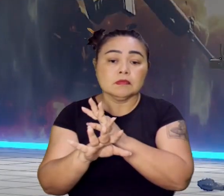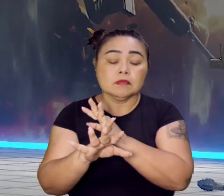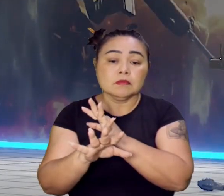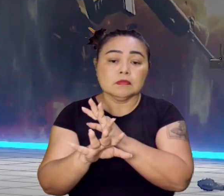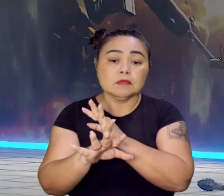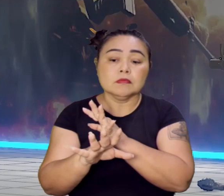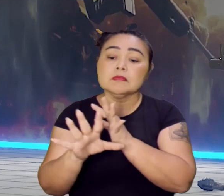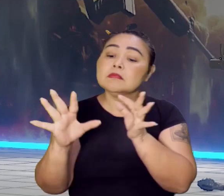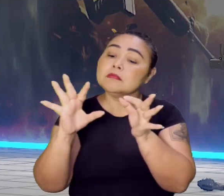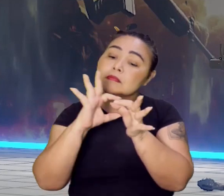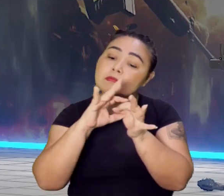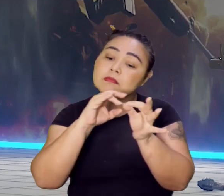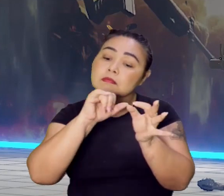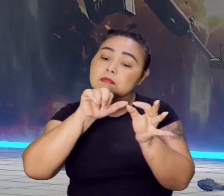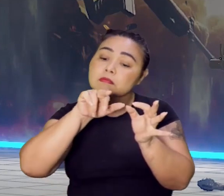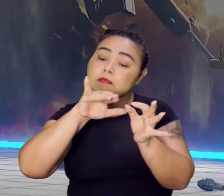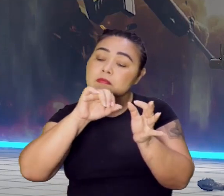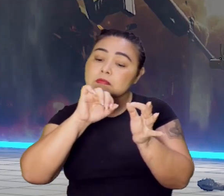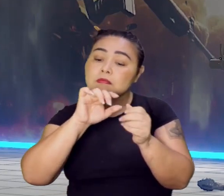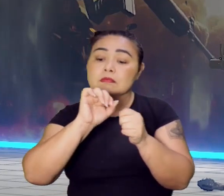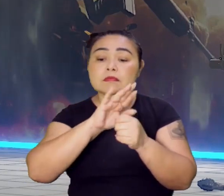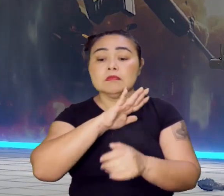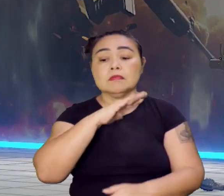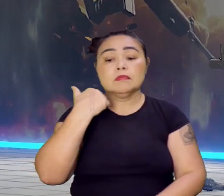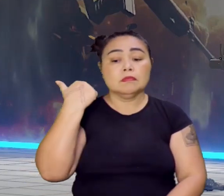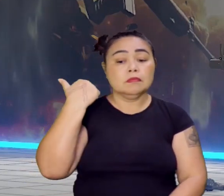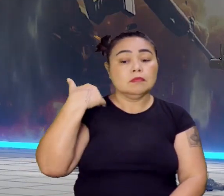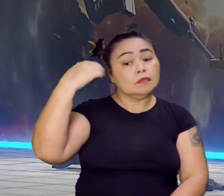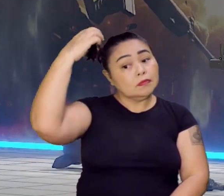União Ibérica. Morre o rei de Portugal.